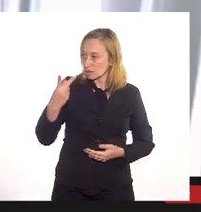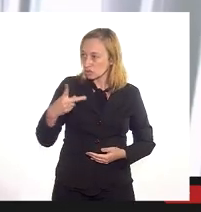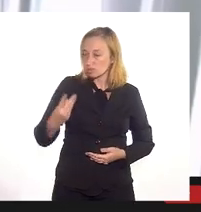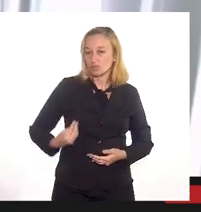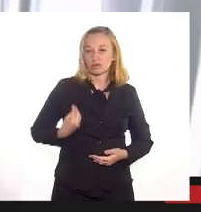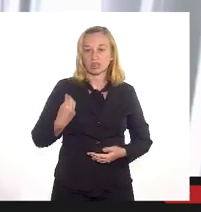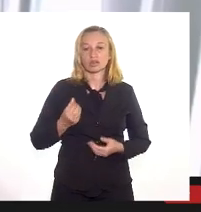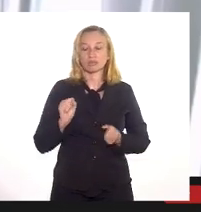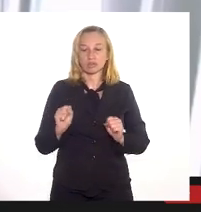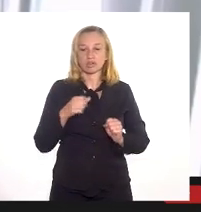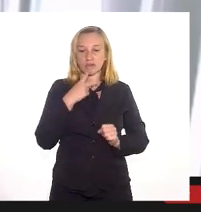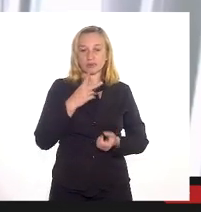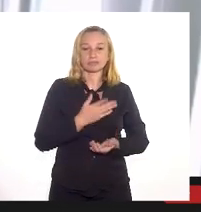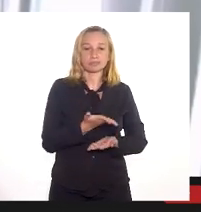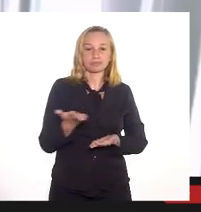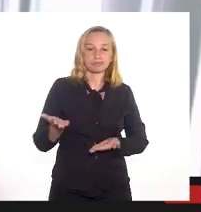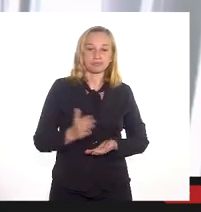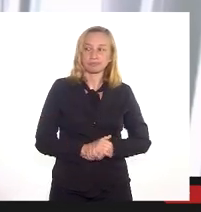o senhor tem a palavra.